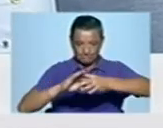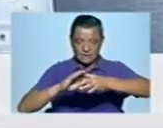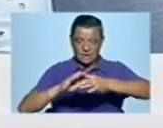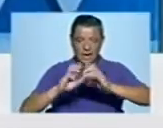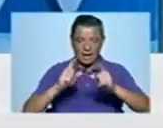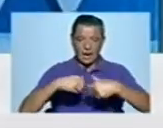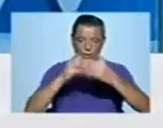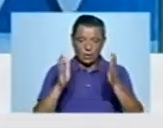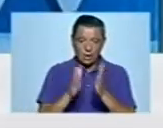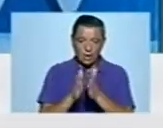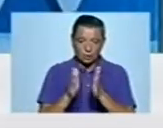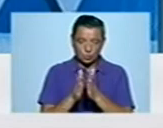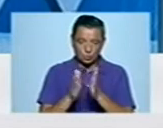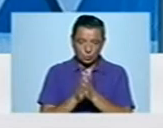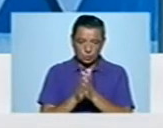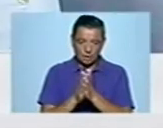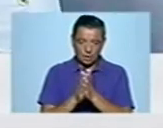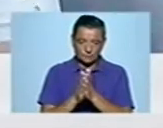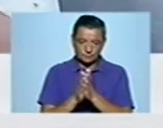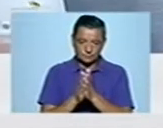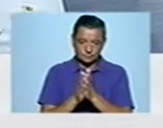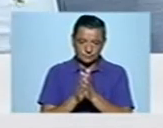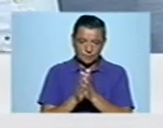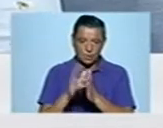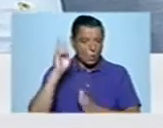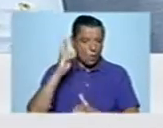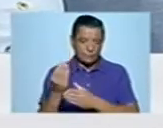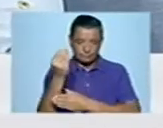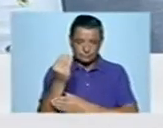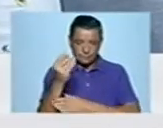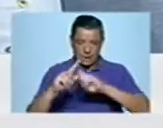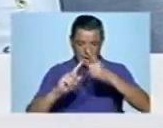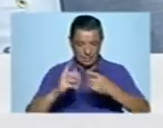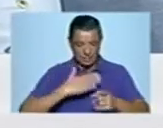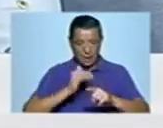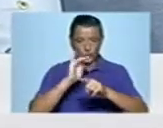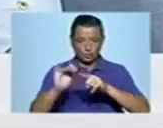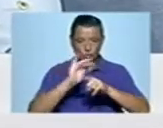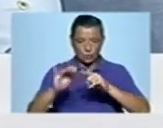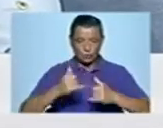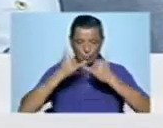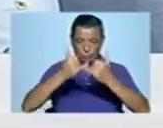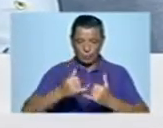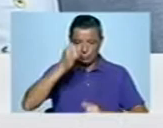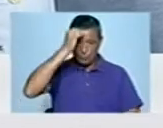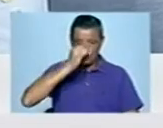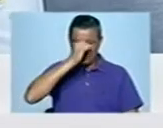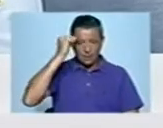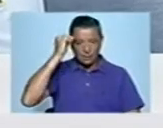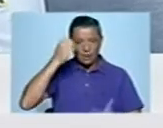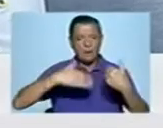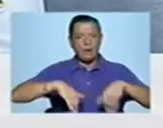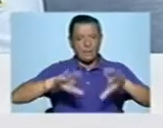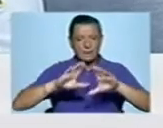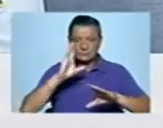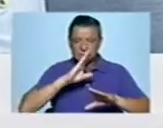templários, pode estar ligado aos templários. E portanto, que este número nos dê sorte para o próximo domingo. que sim. Mas que também, se